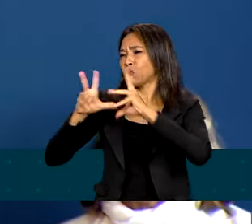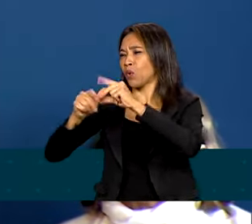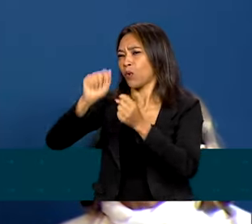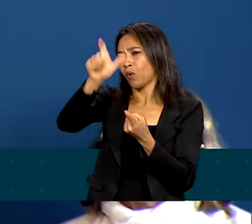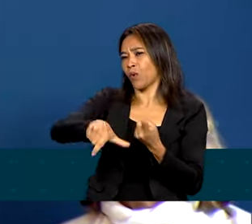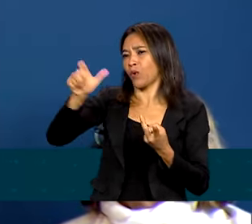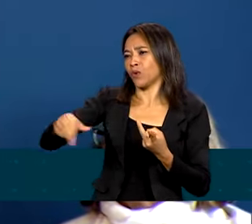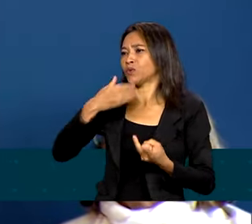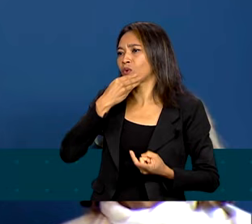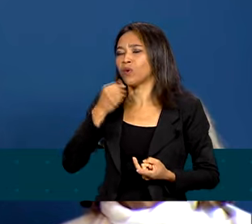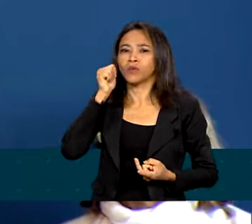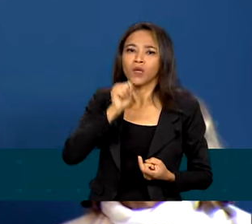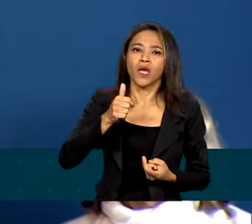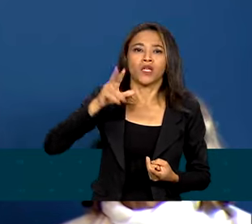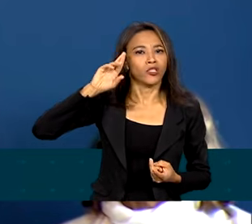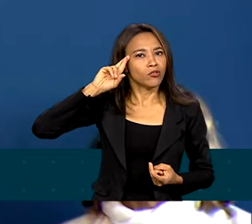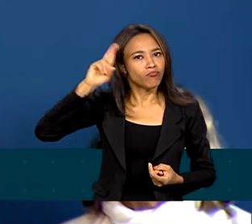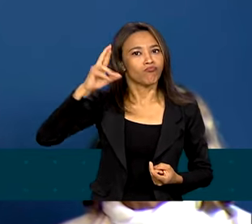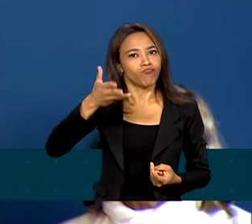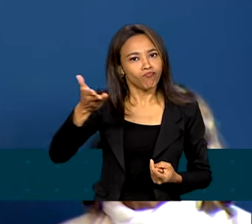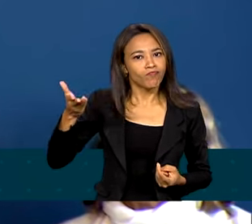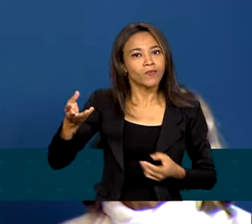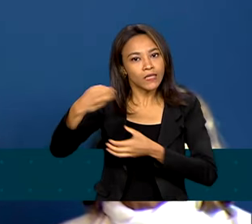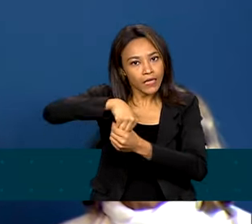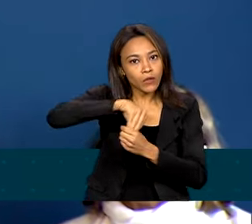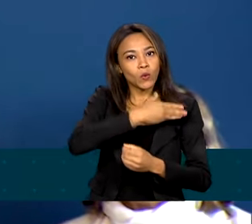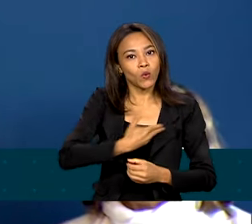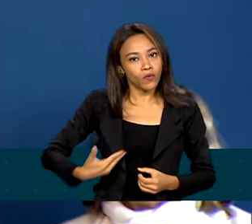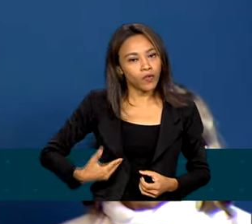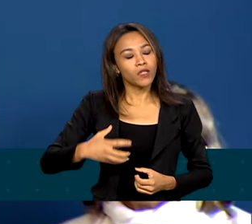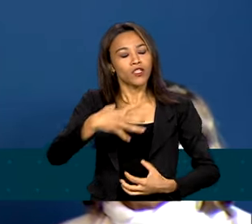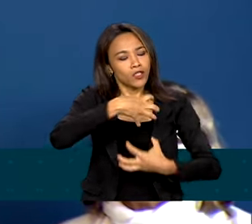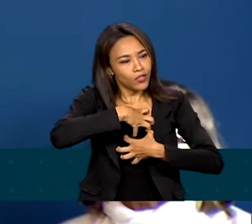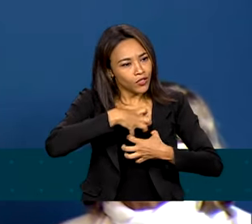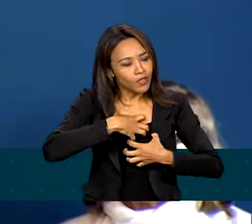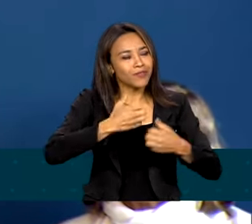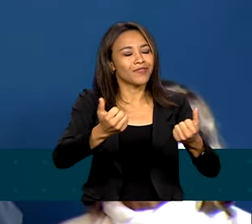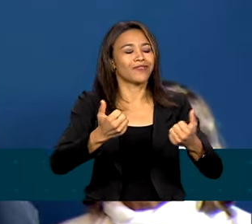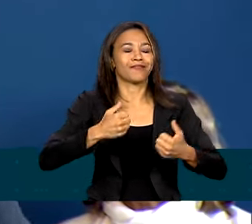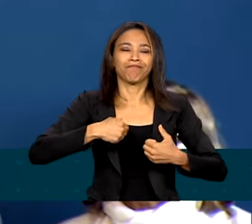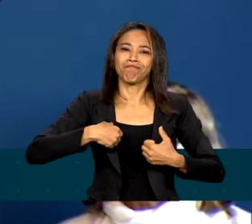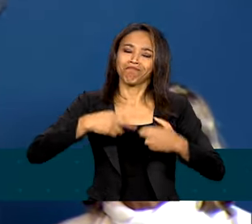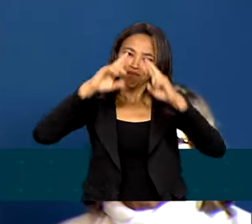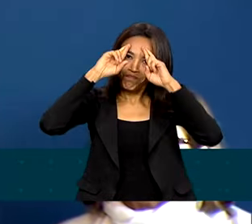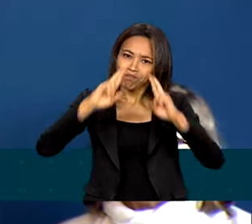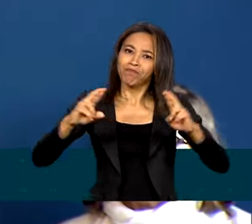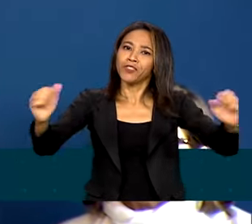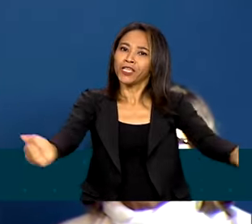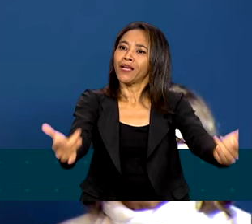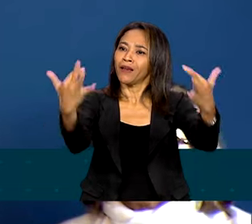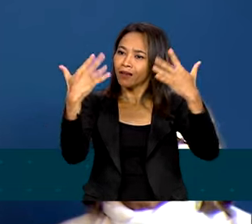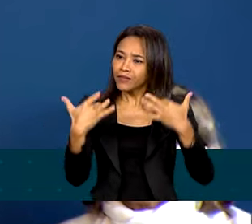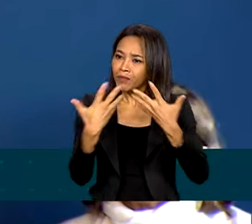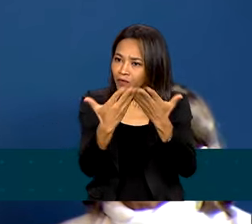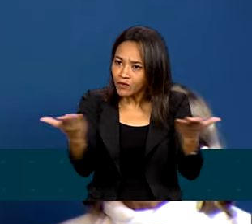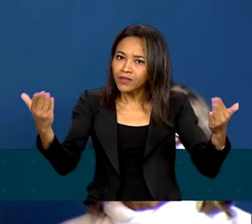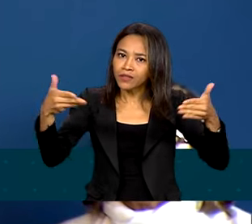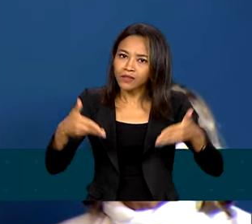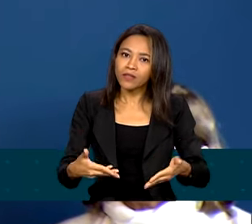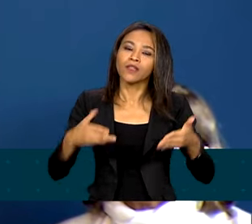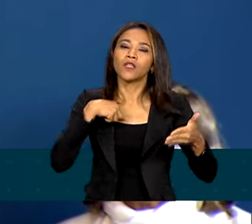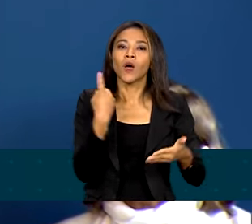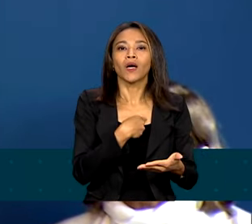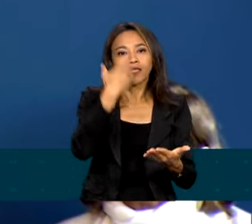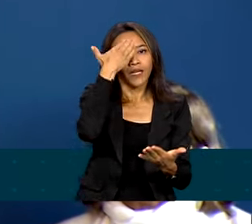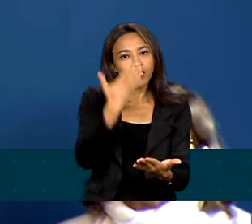e companheiras de governo, nos sentimos honrados de recebê-los, de recebê-las por essa razão. Porque nós acreditamos